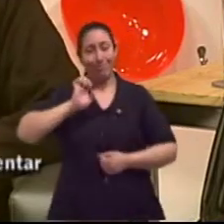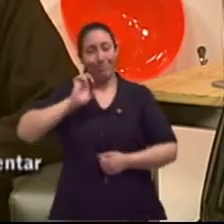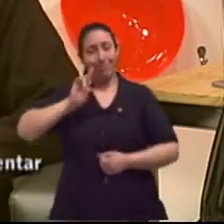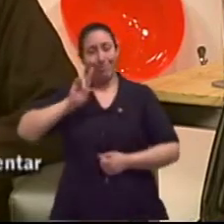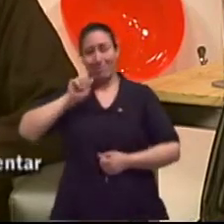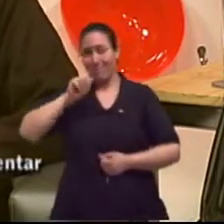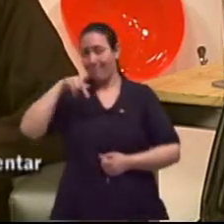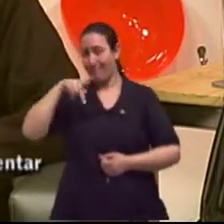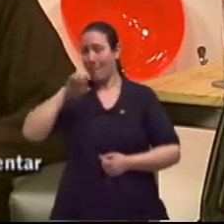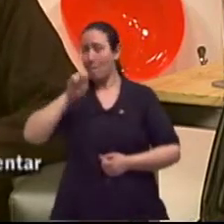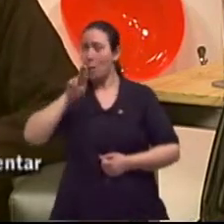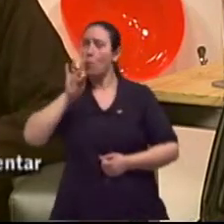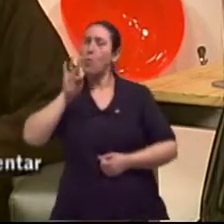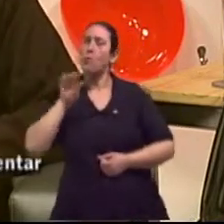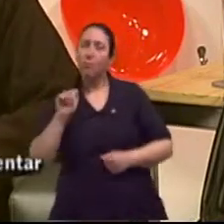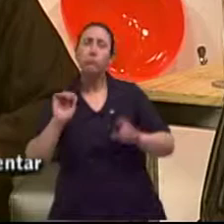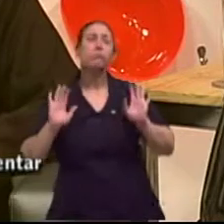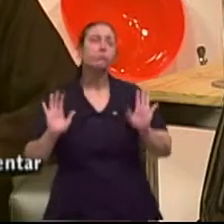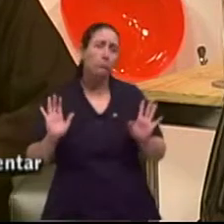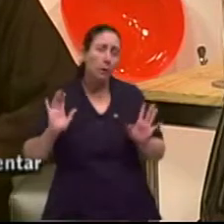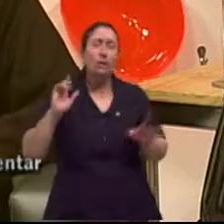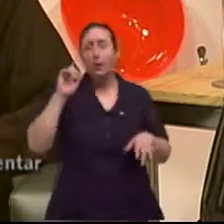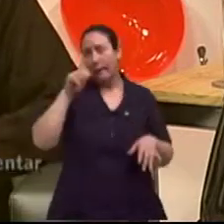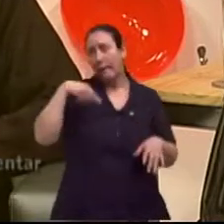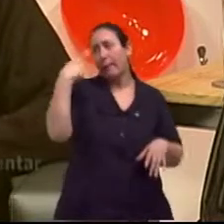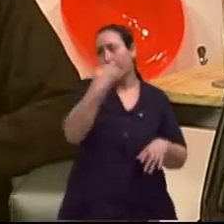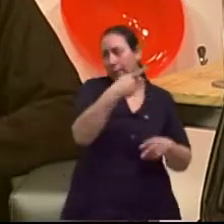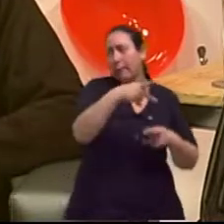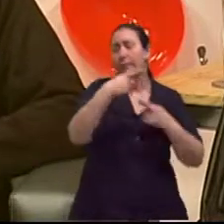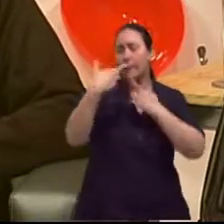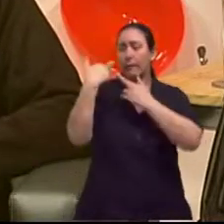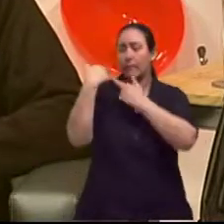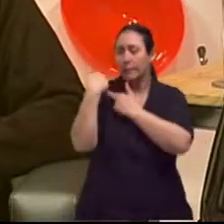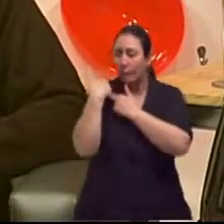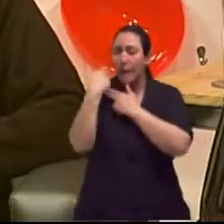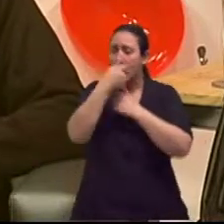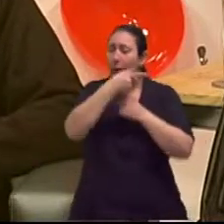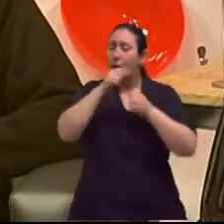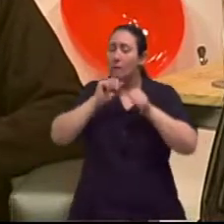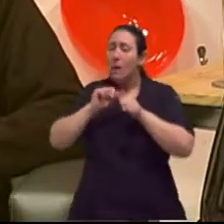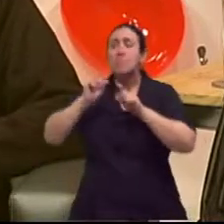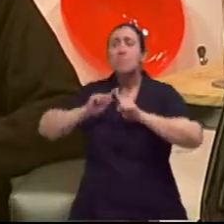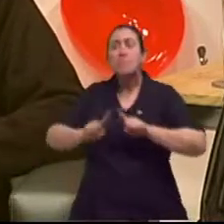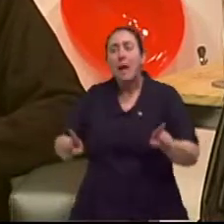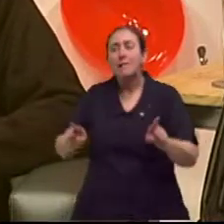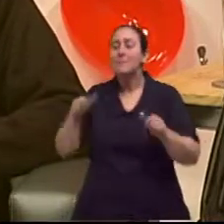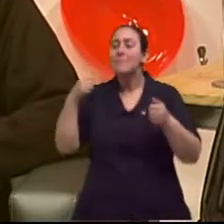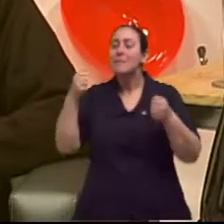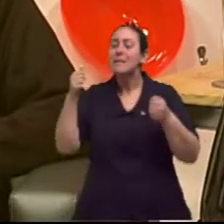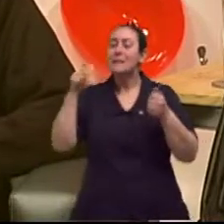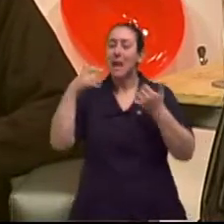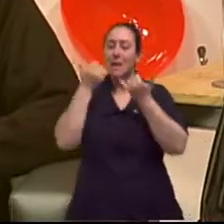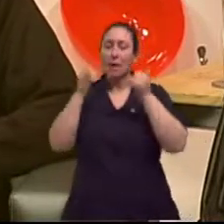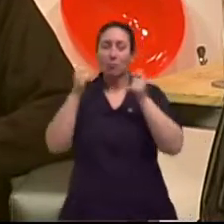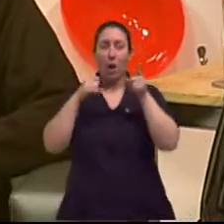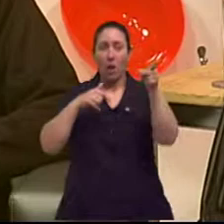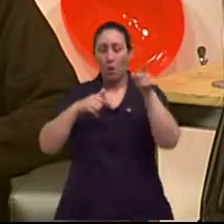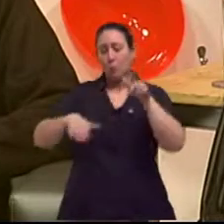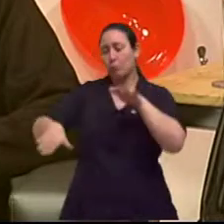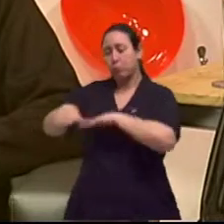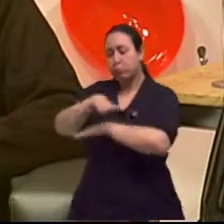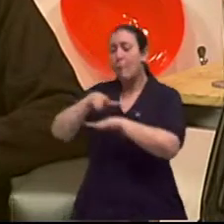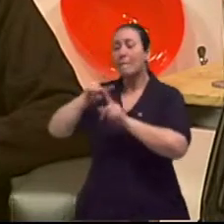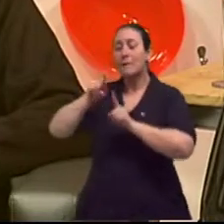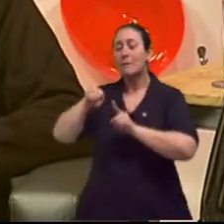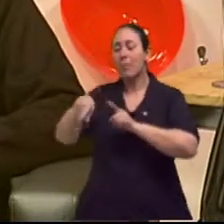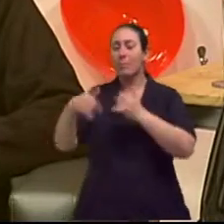rei, a energia universal. E o que é a energia pessoal, que a chama